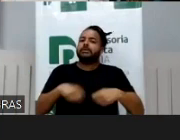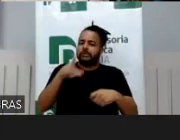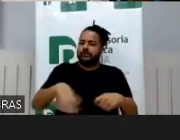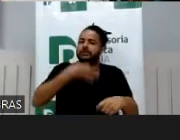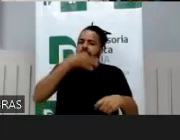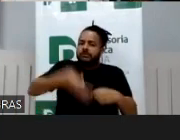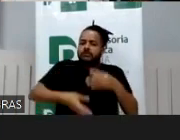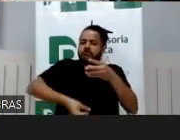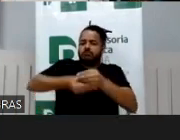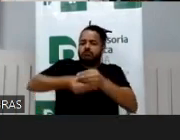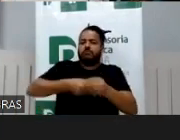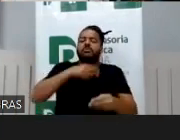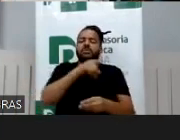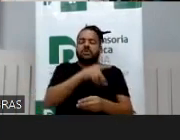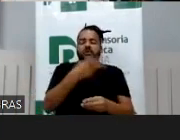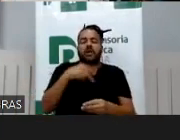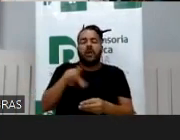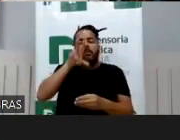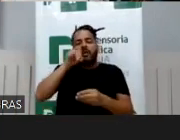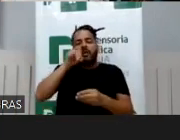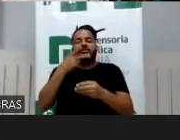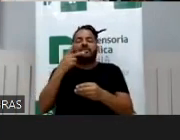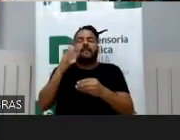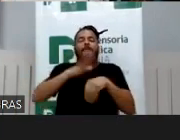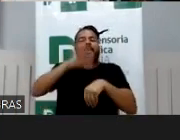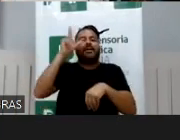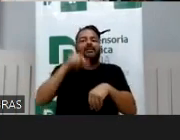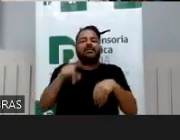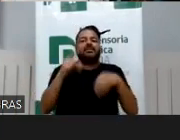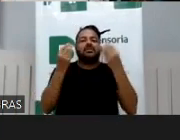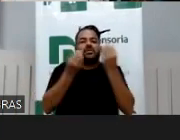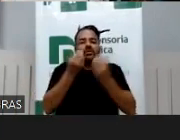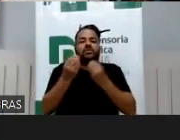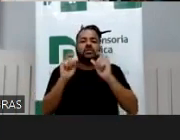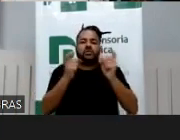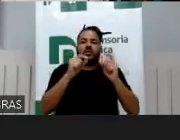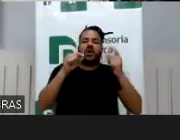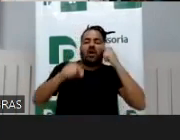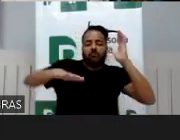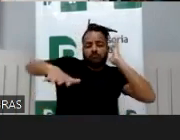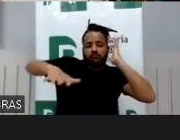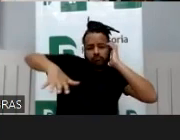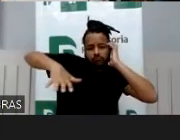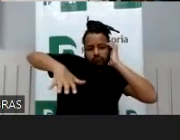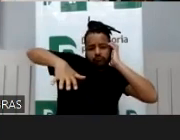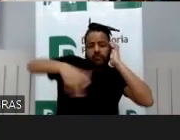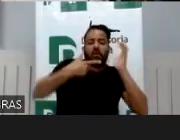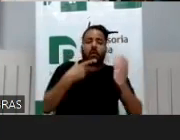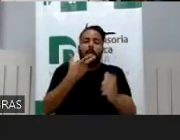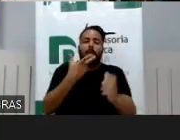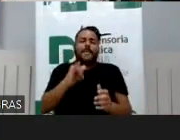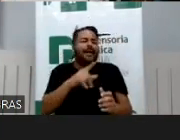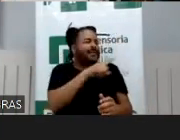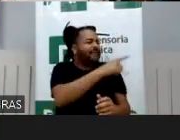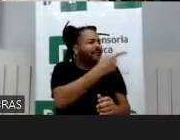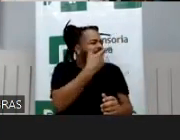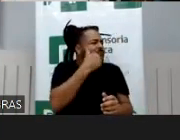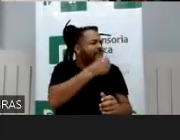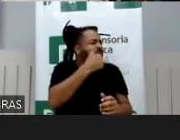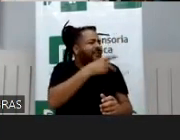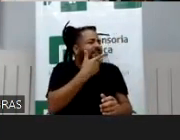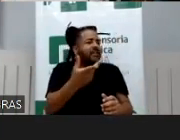debate sobre Cheriting, muitas reflexões sobre o funk, o pai da funkeira, como era o nome daquela funkeira?